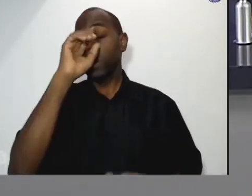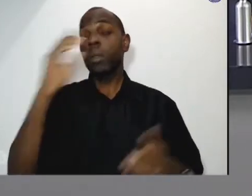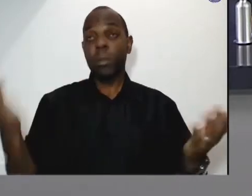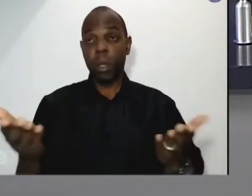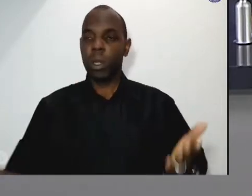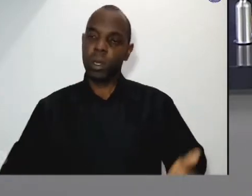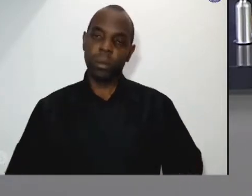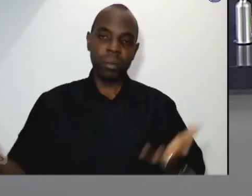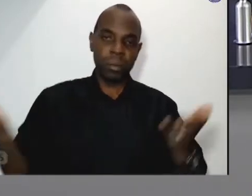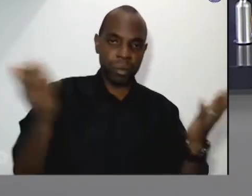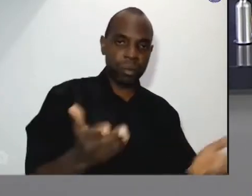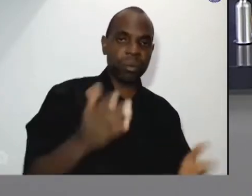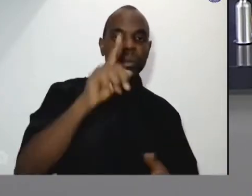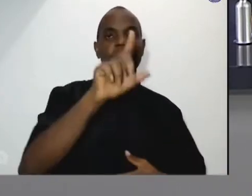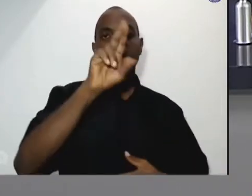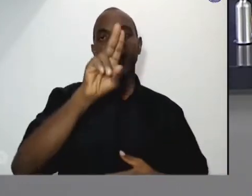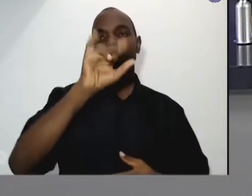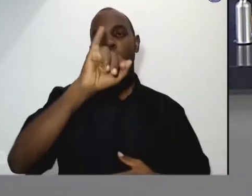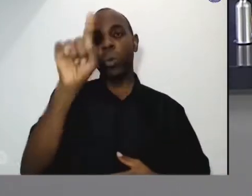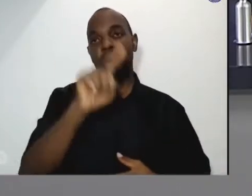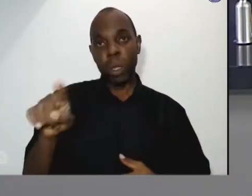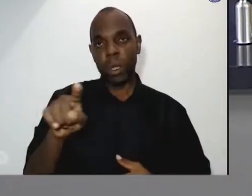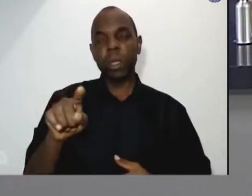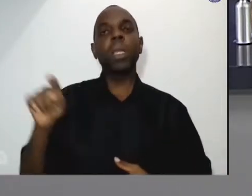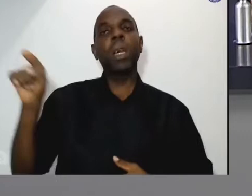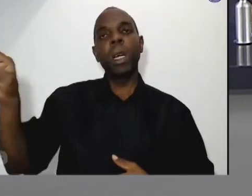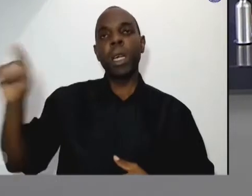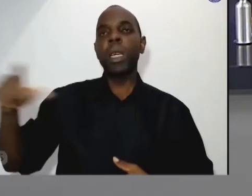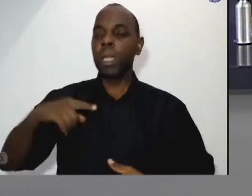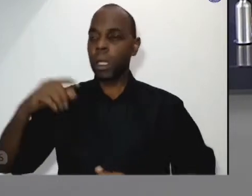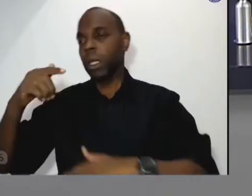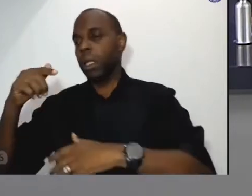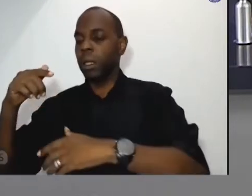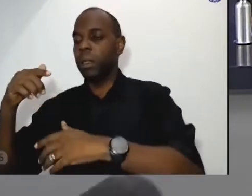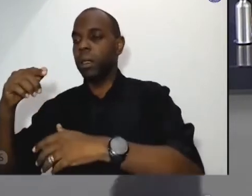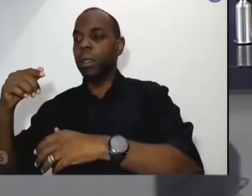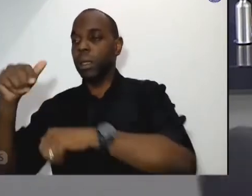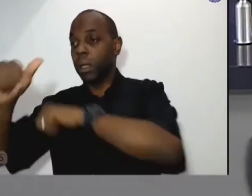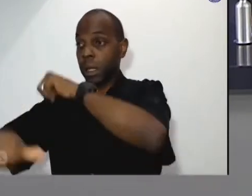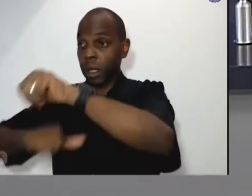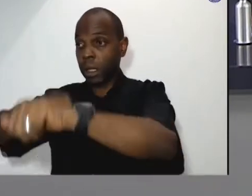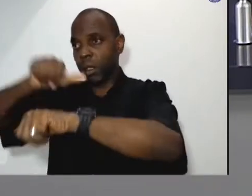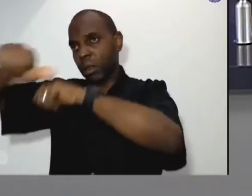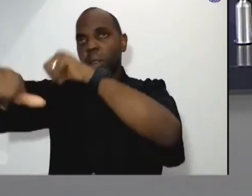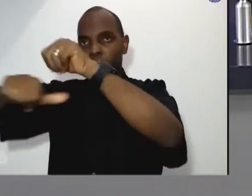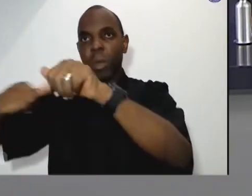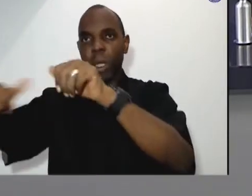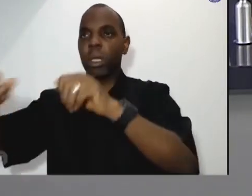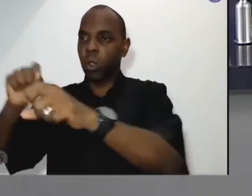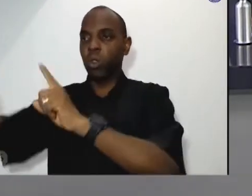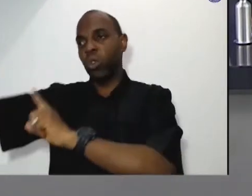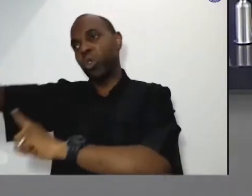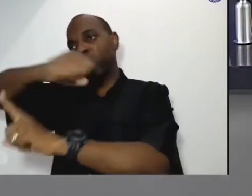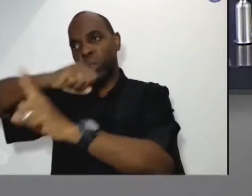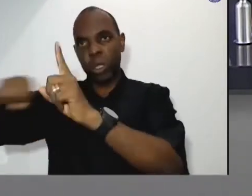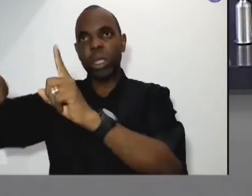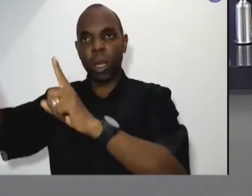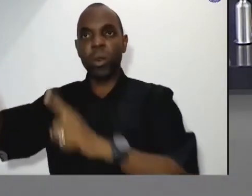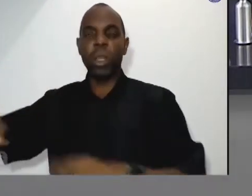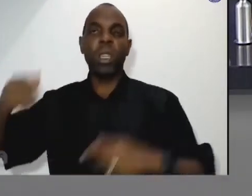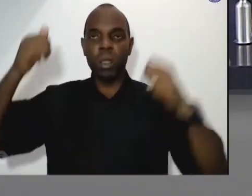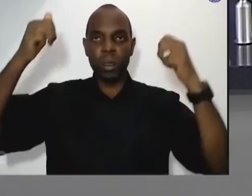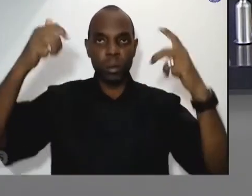Luiz Carlos Tomás do Núcleo de Transformação Social do Nutras o senhor pode ficar à vontade para esplanar sobre ouviu,